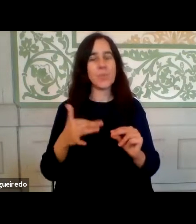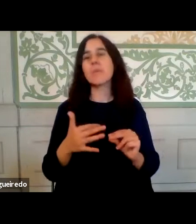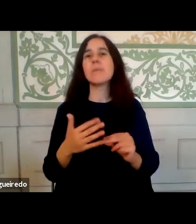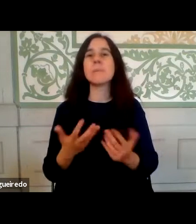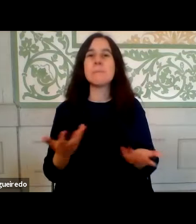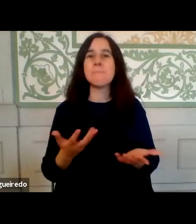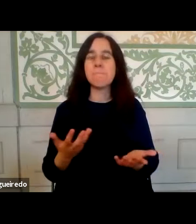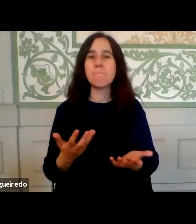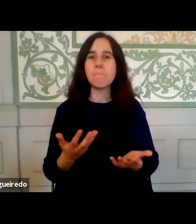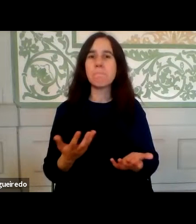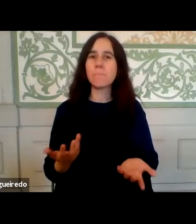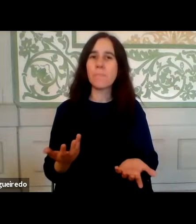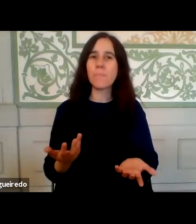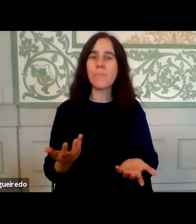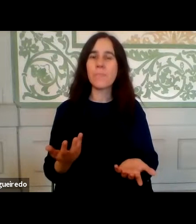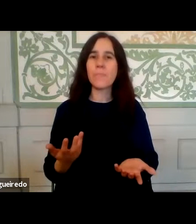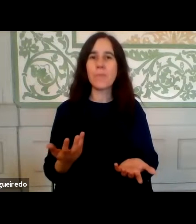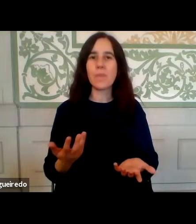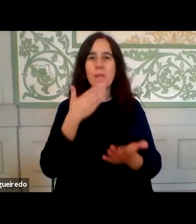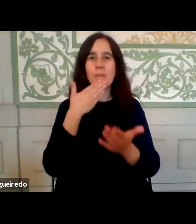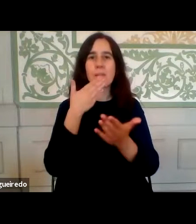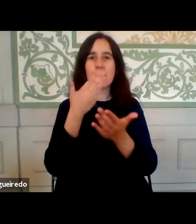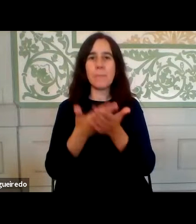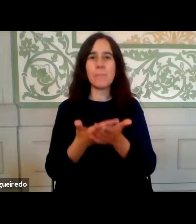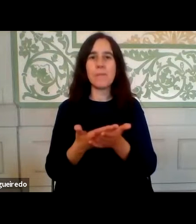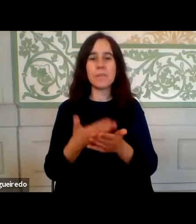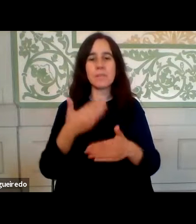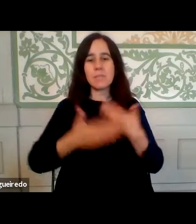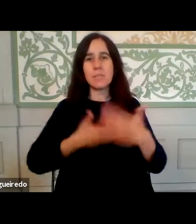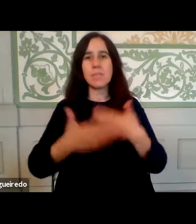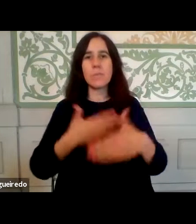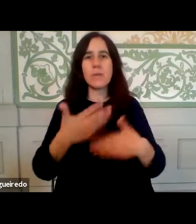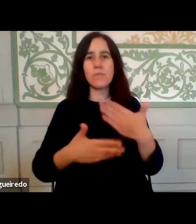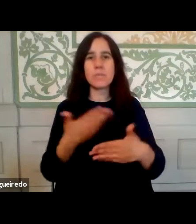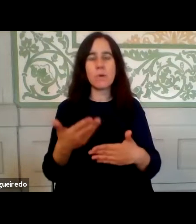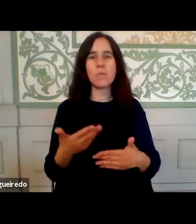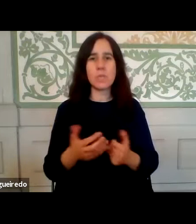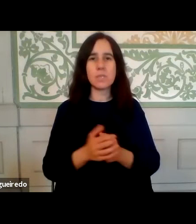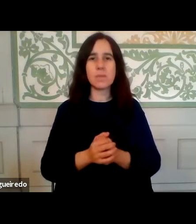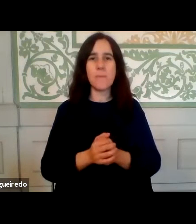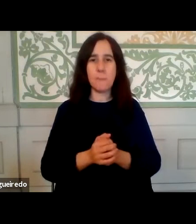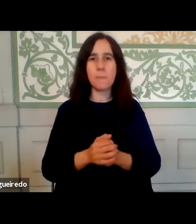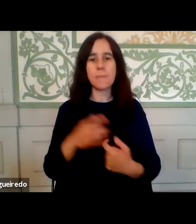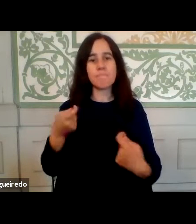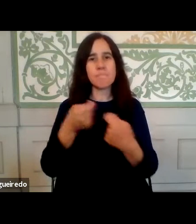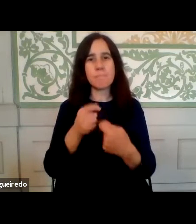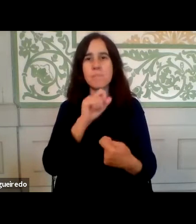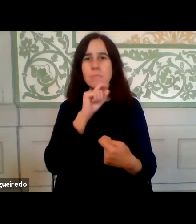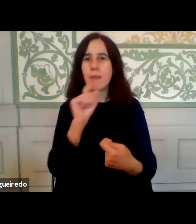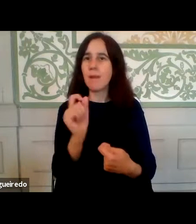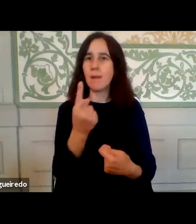ser concretizado através de uma resposta